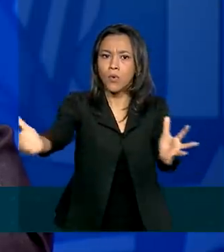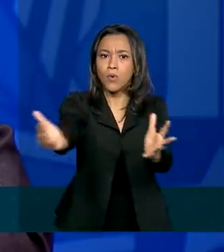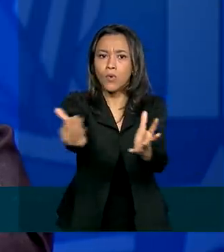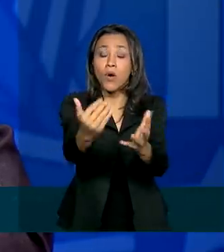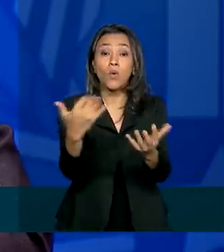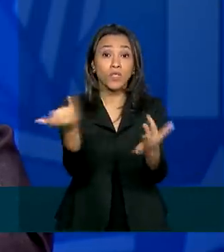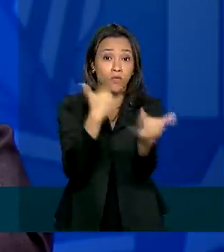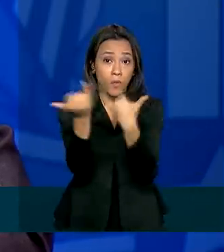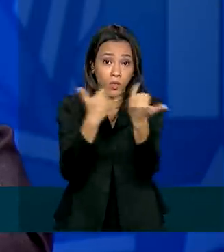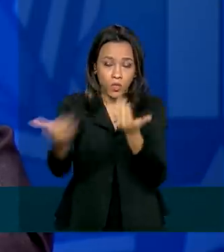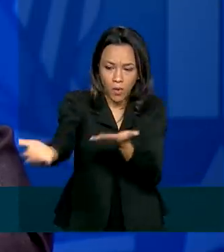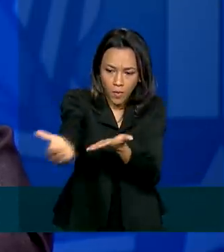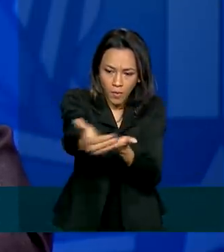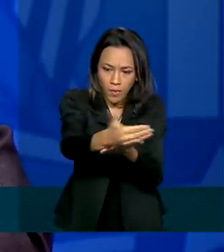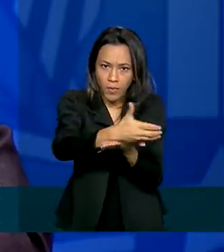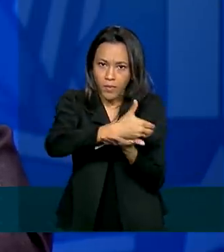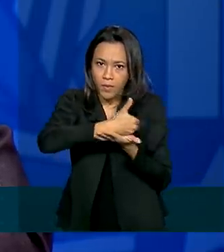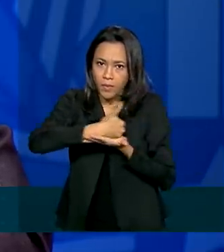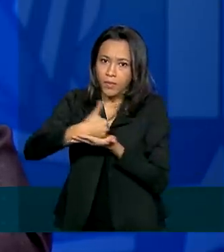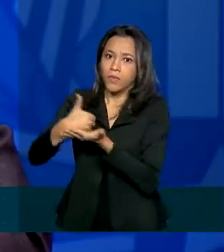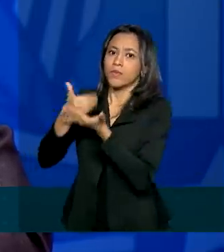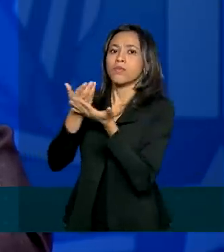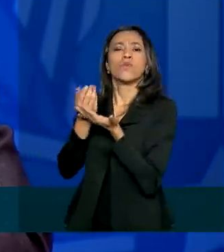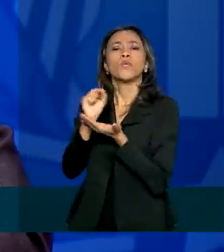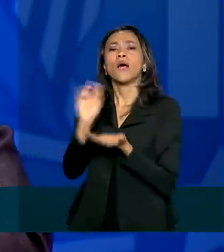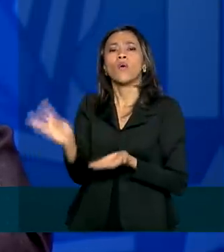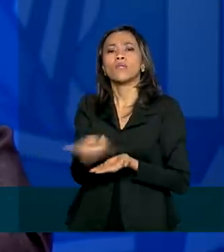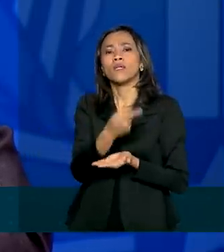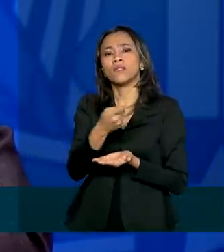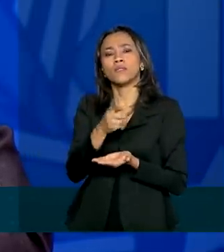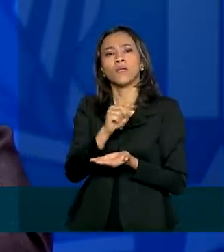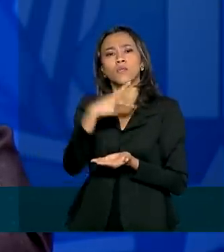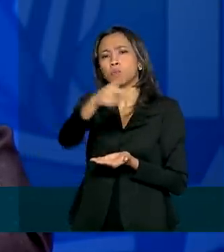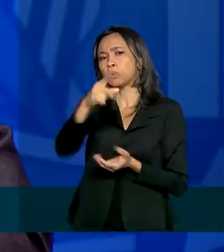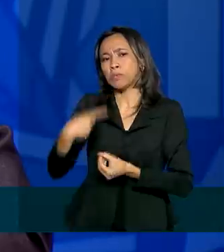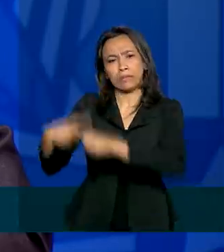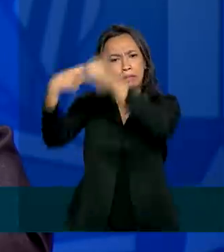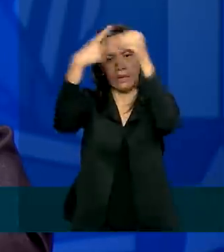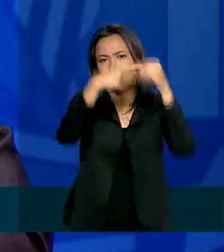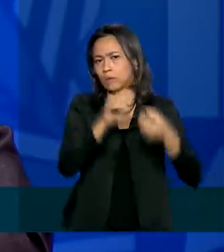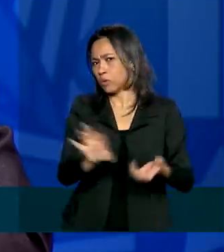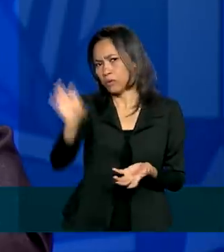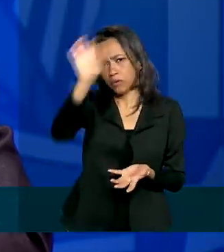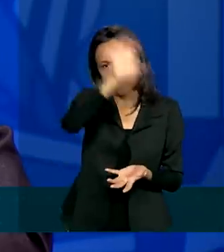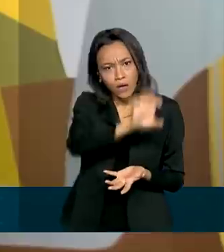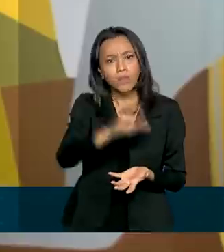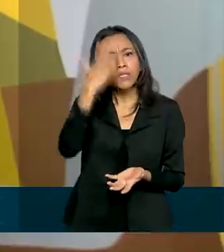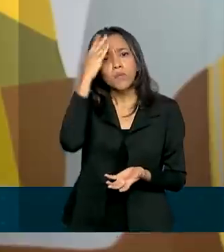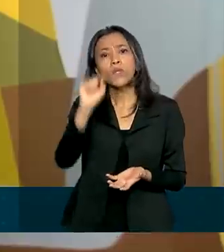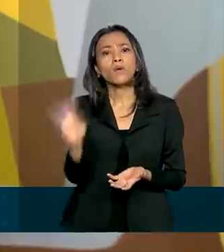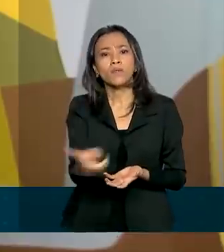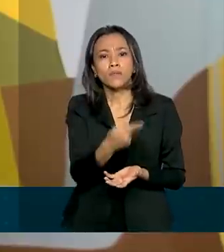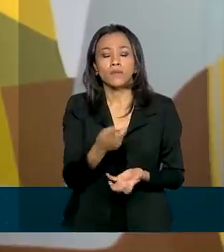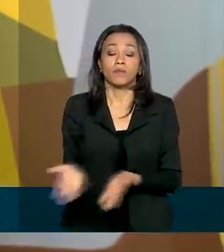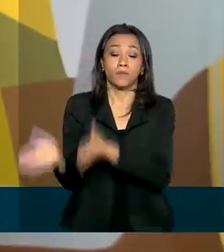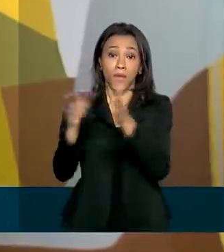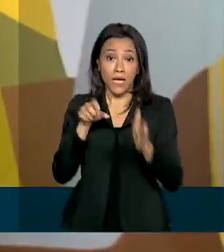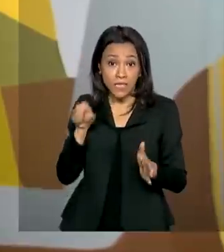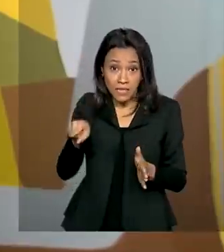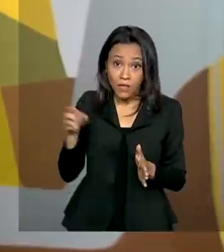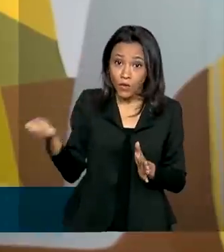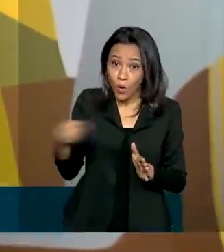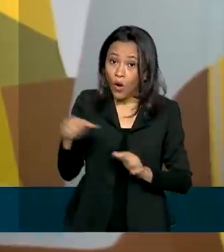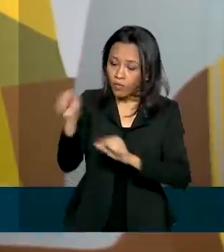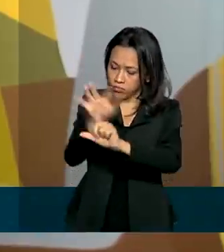e que se entenda o que está acontecendo no seu município, na sua região, no seu estado. Além da nova plataforma, o